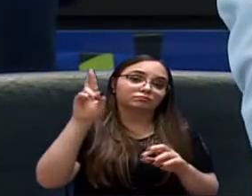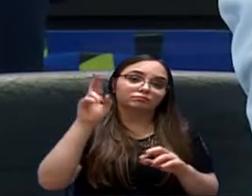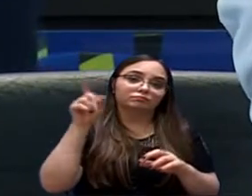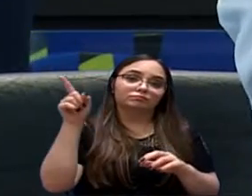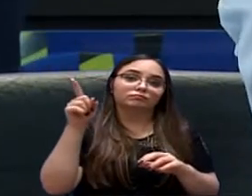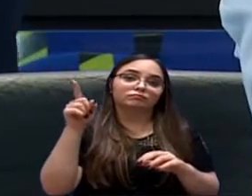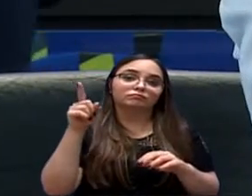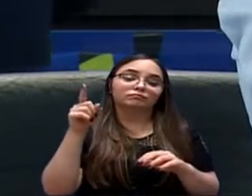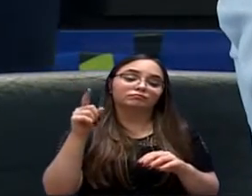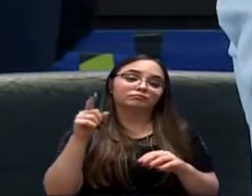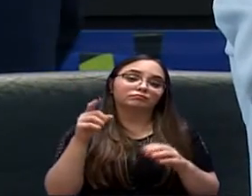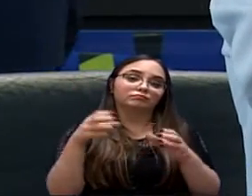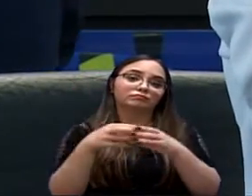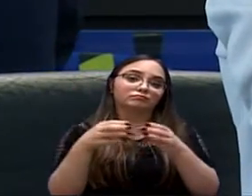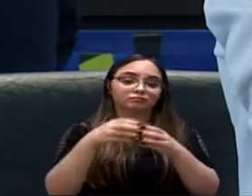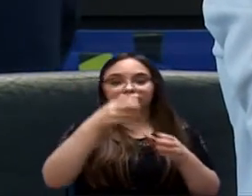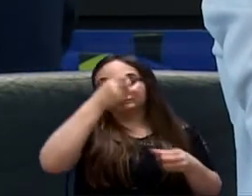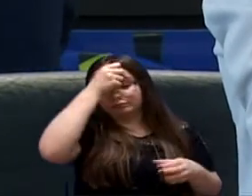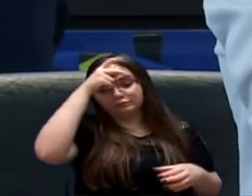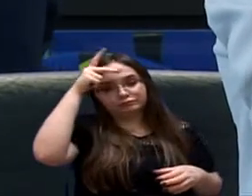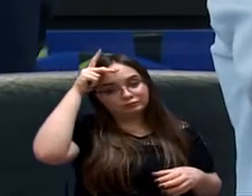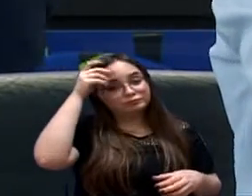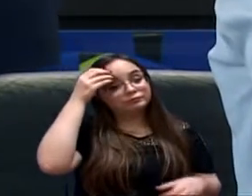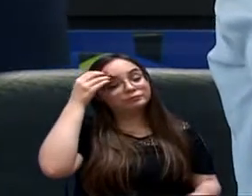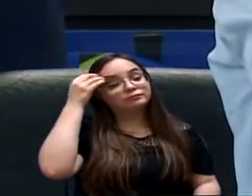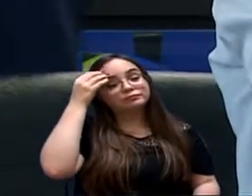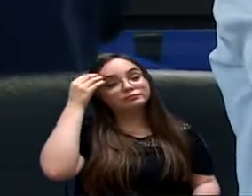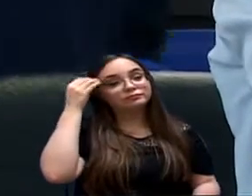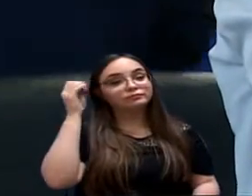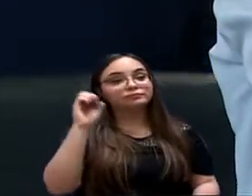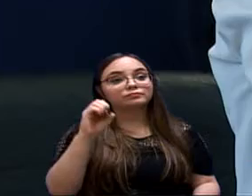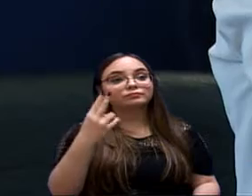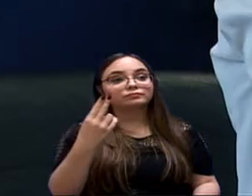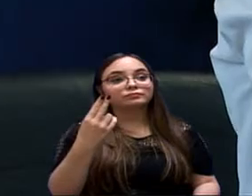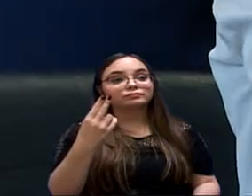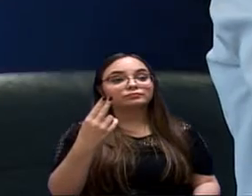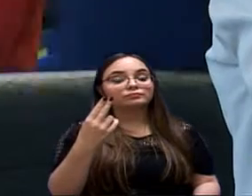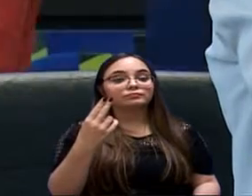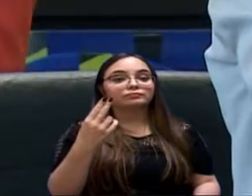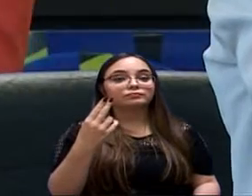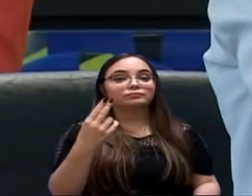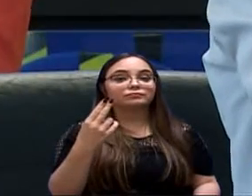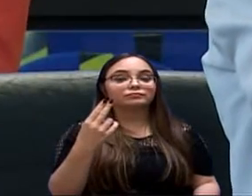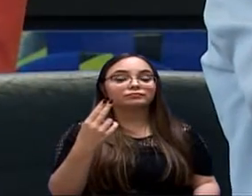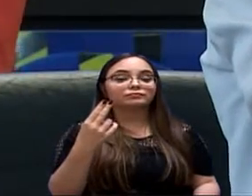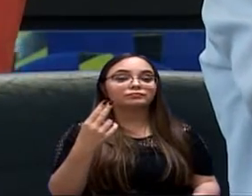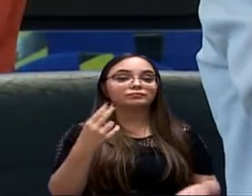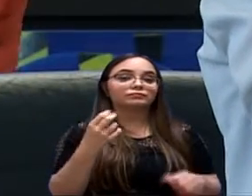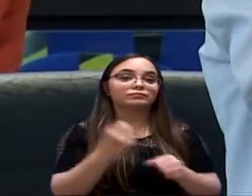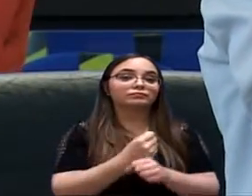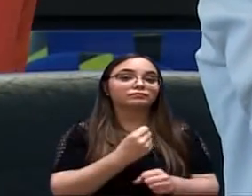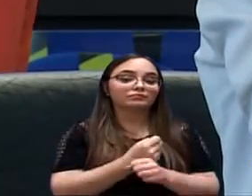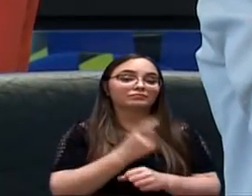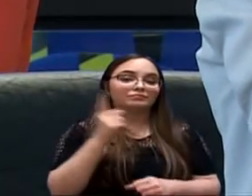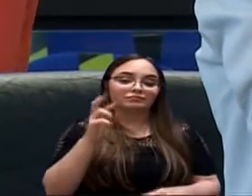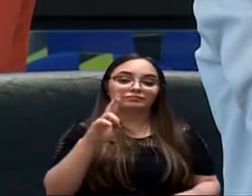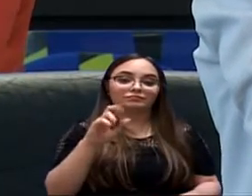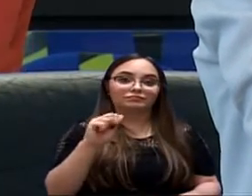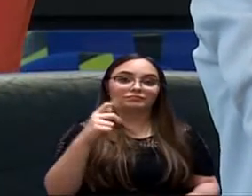construção do asfalto-aumento do Augusto Lípio, ou aquela pontinha ridícula que fizeram em cima da Raposo.